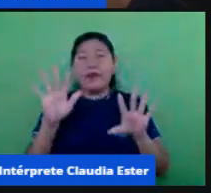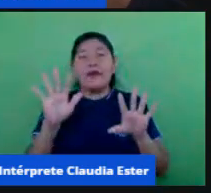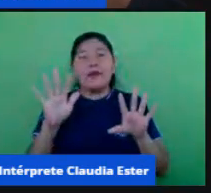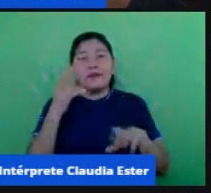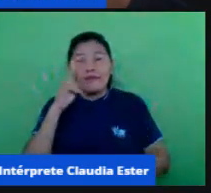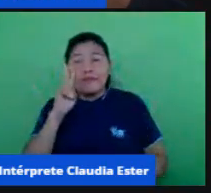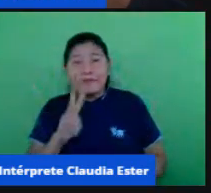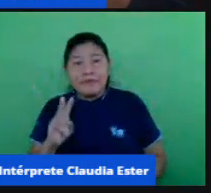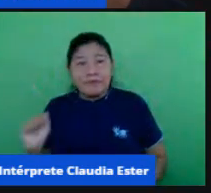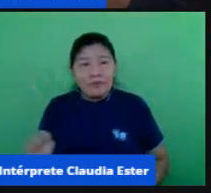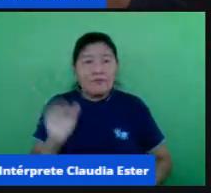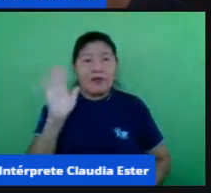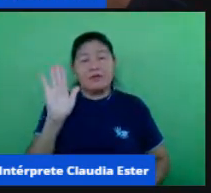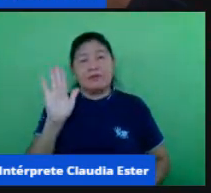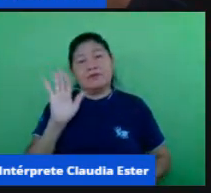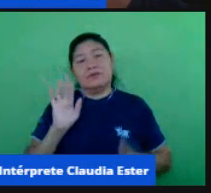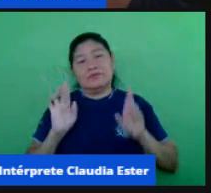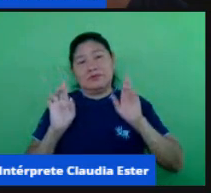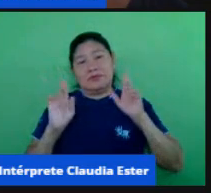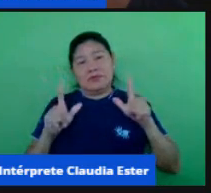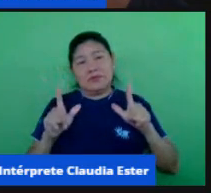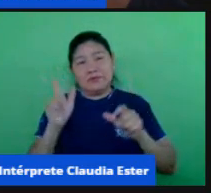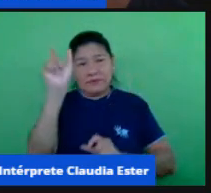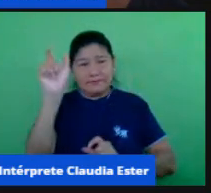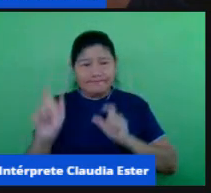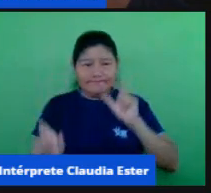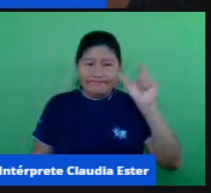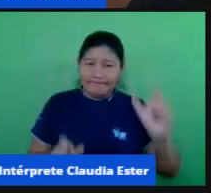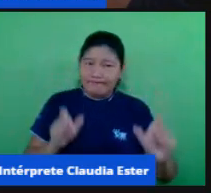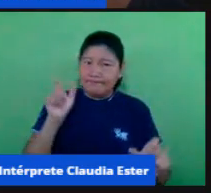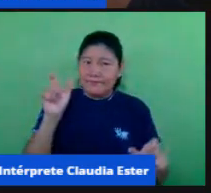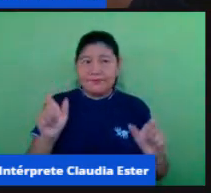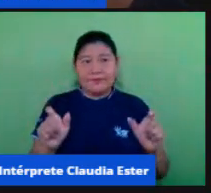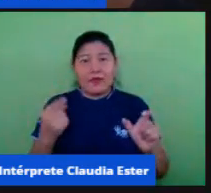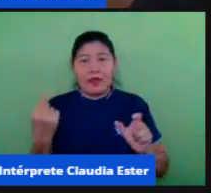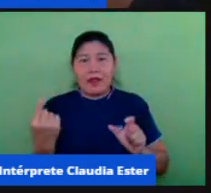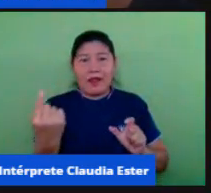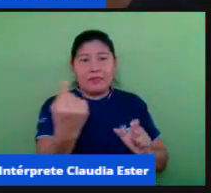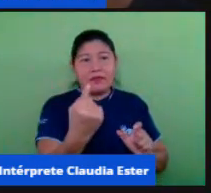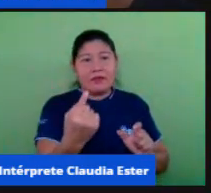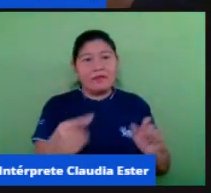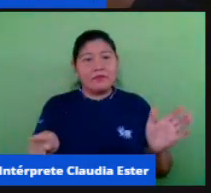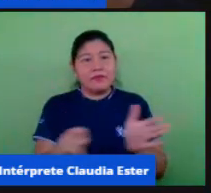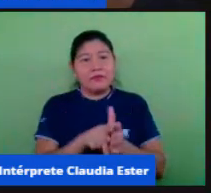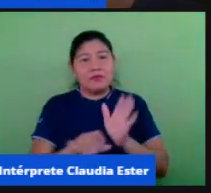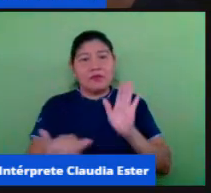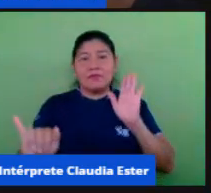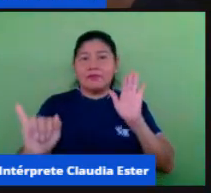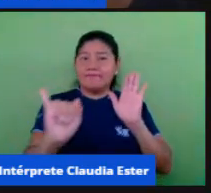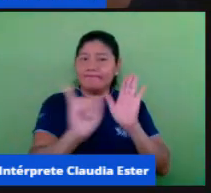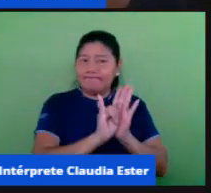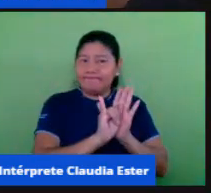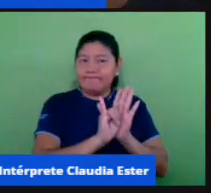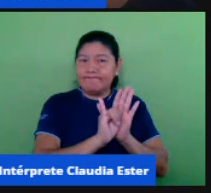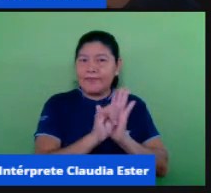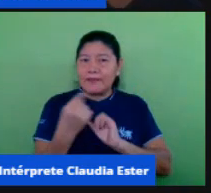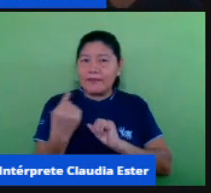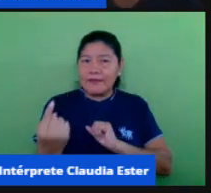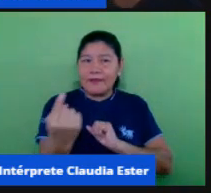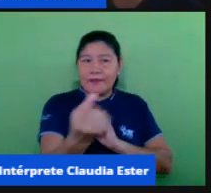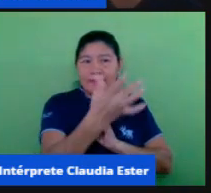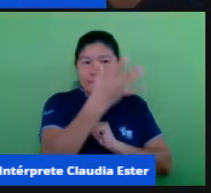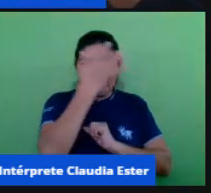diferenças diferenças enquanto marcas identitárias e essas marcas identitárias nos constituem como